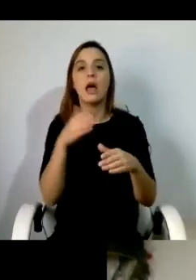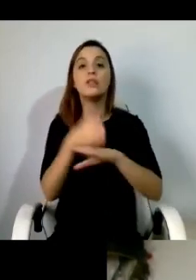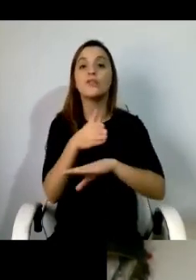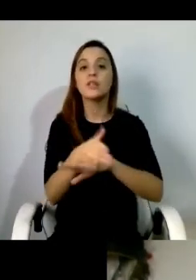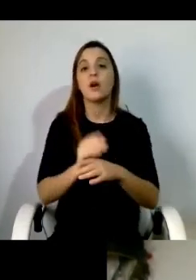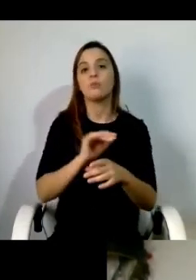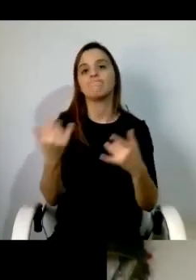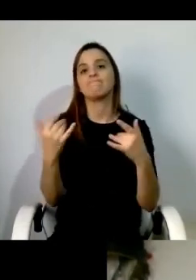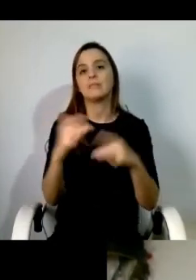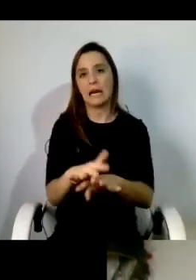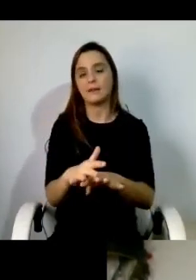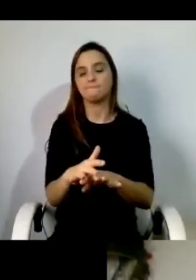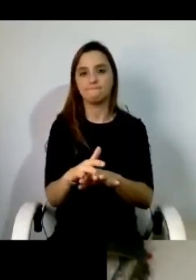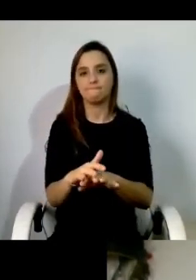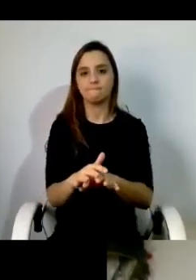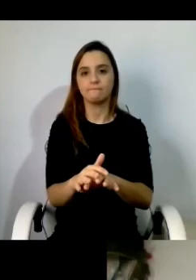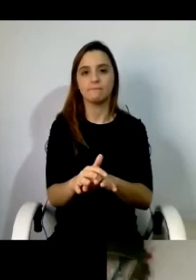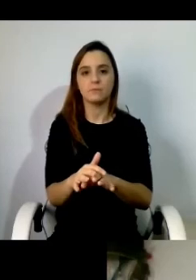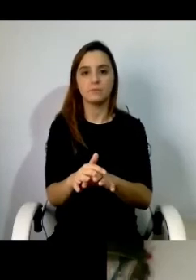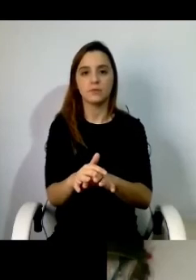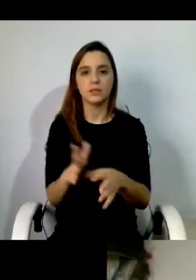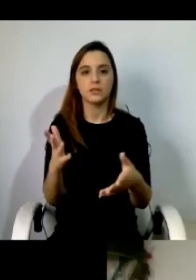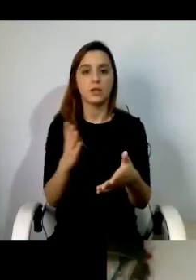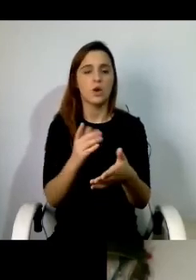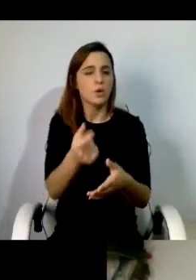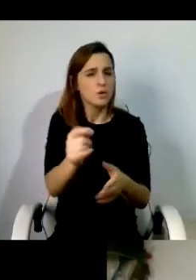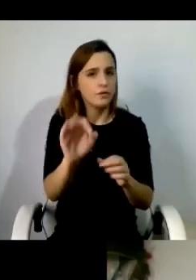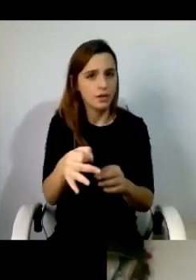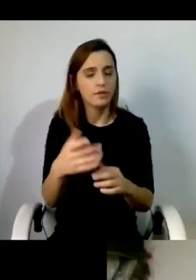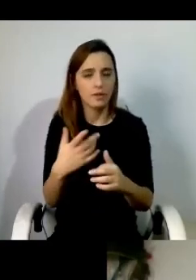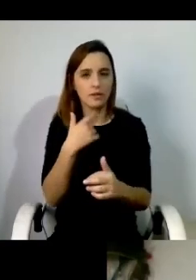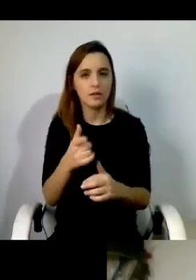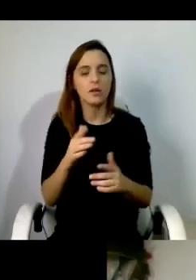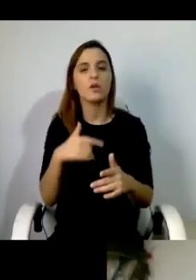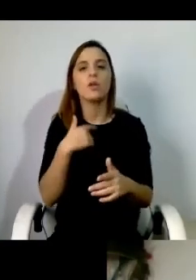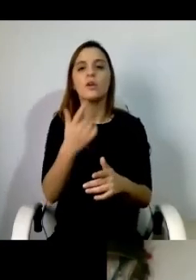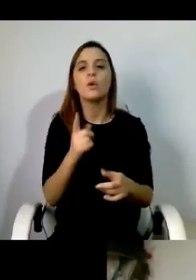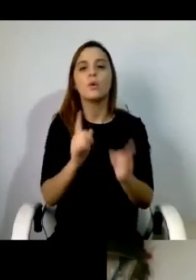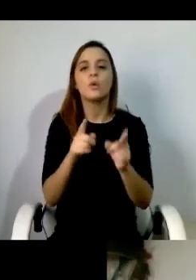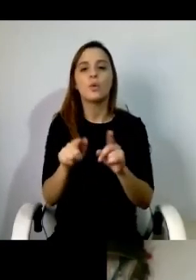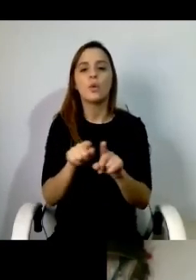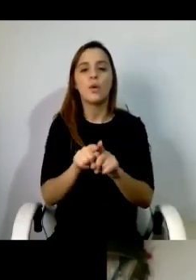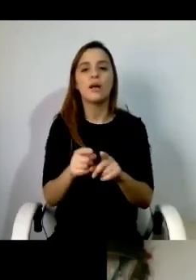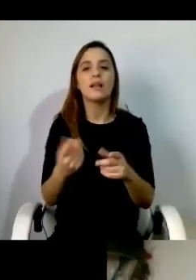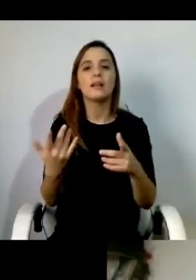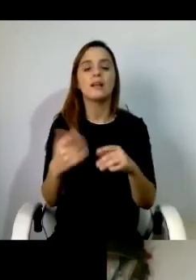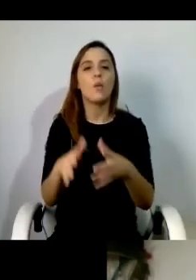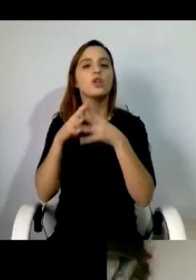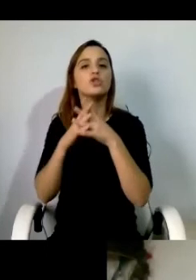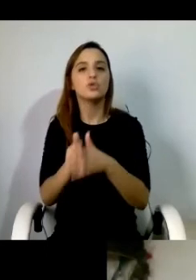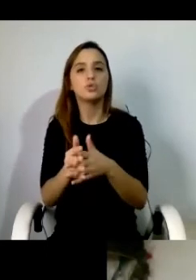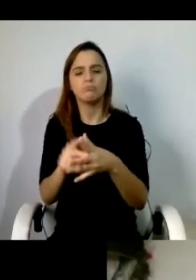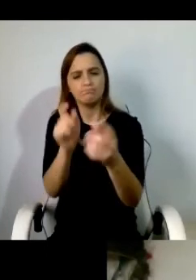isso rapidamente no final desta intervenção estou quase a terminar digamos integrar as estruturas de proximidade